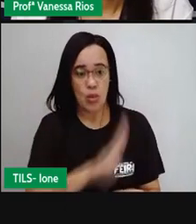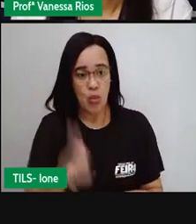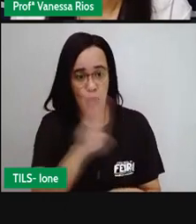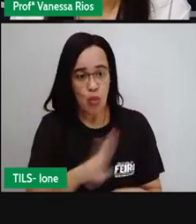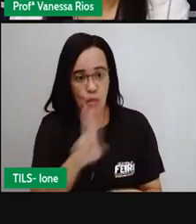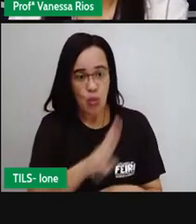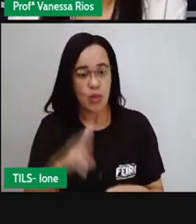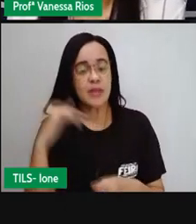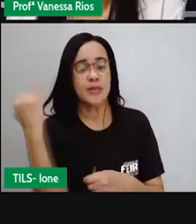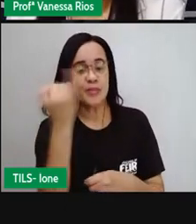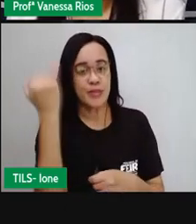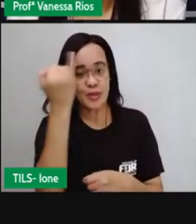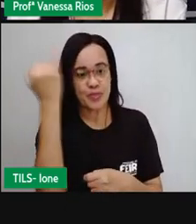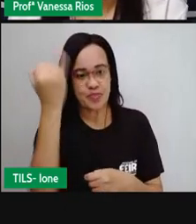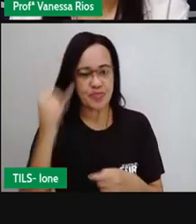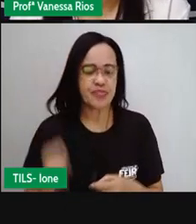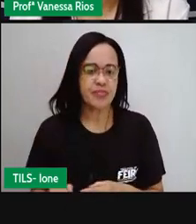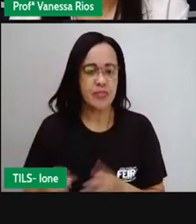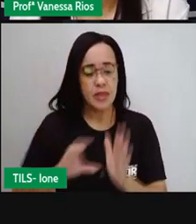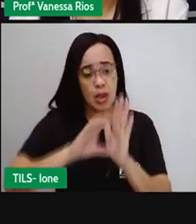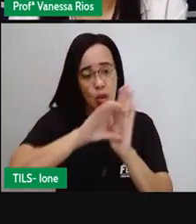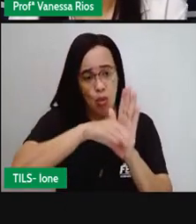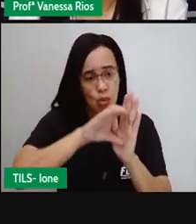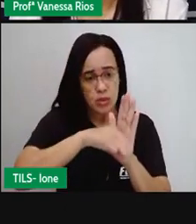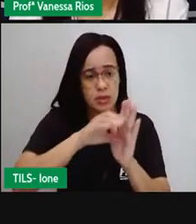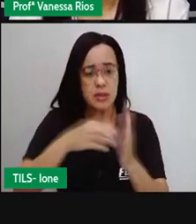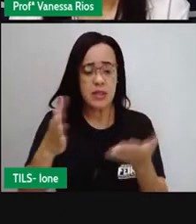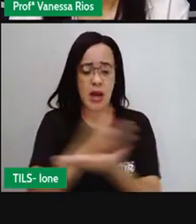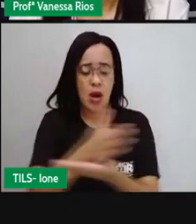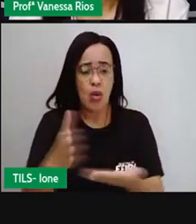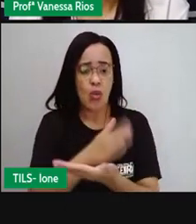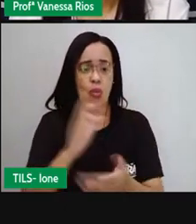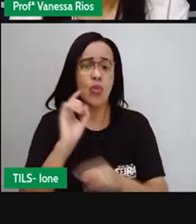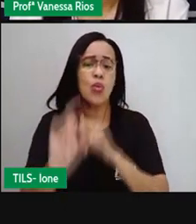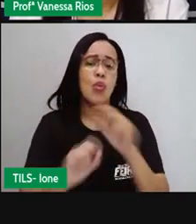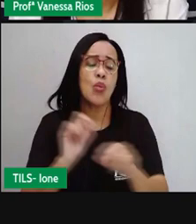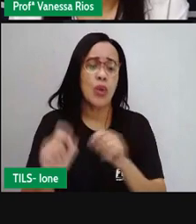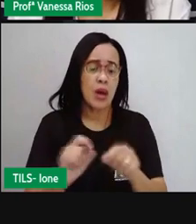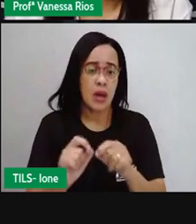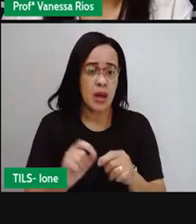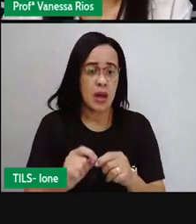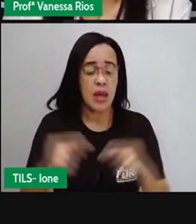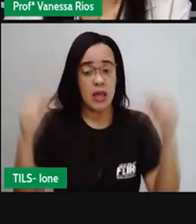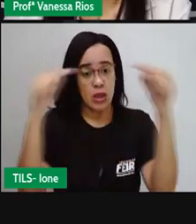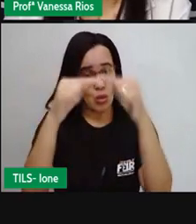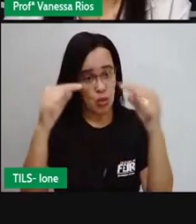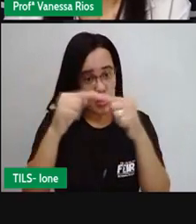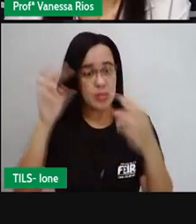conceitos justamente, né? Onde a matemática, ela vai estar presente.